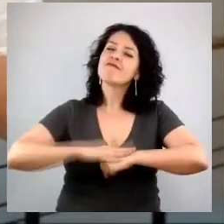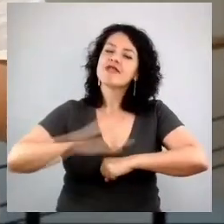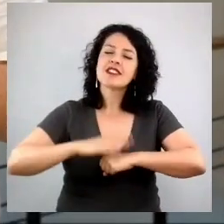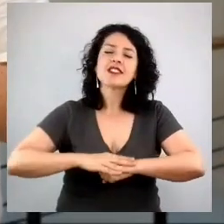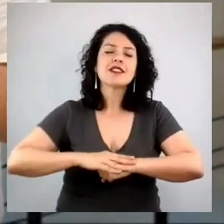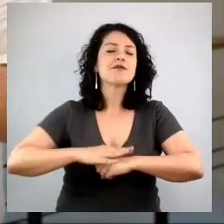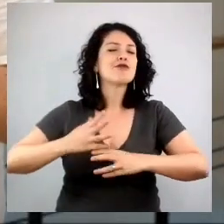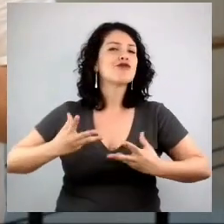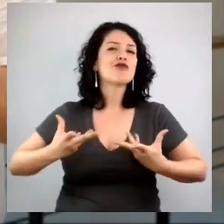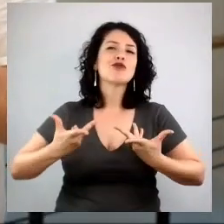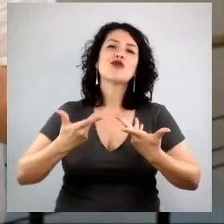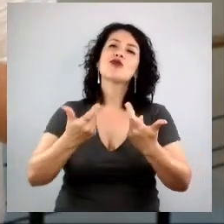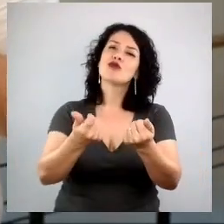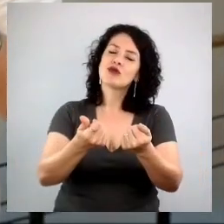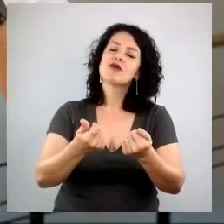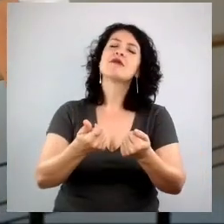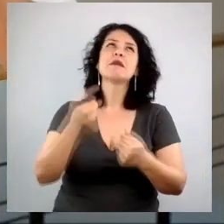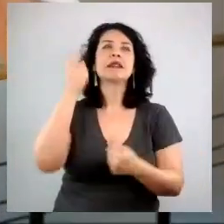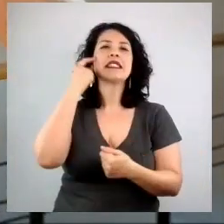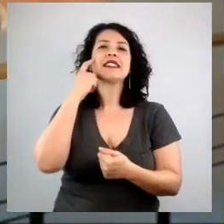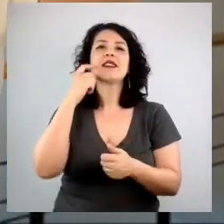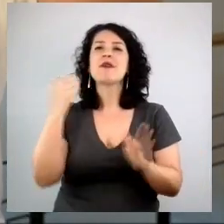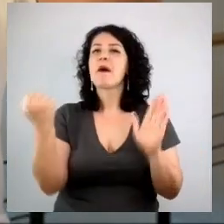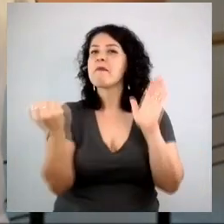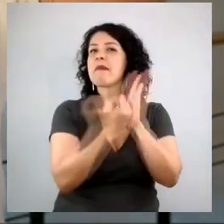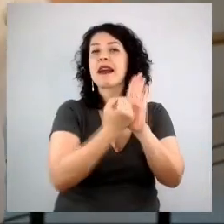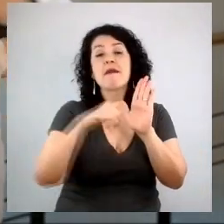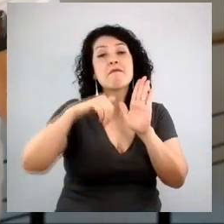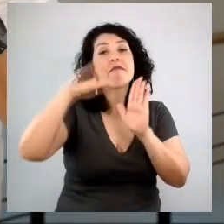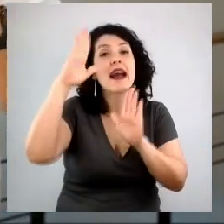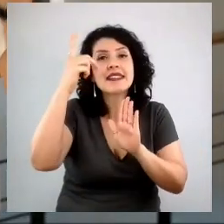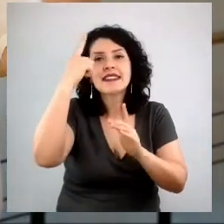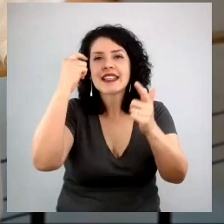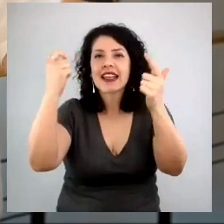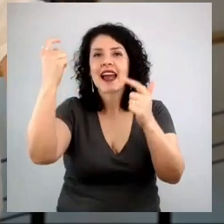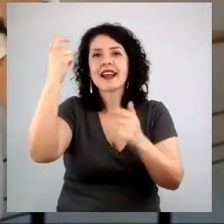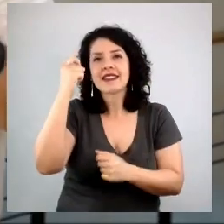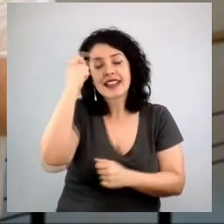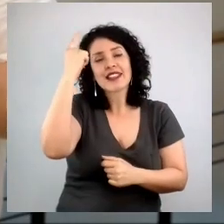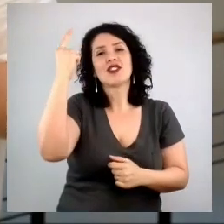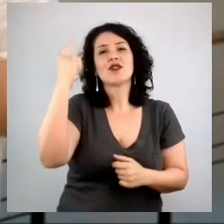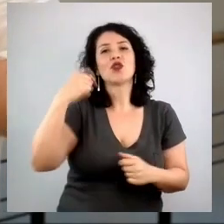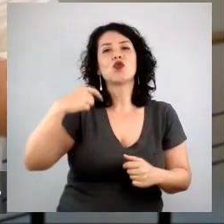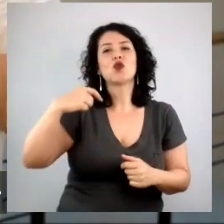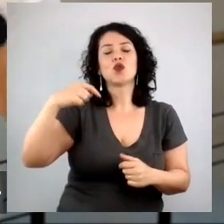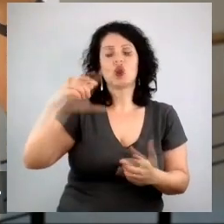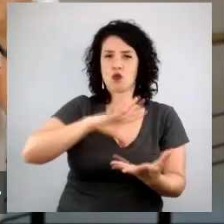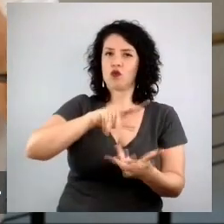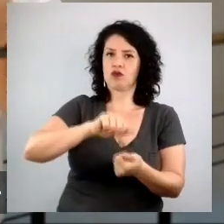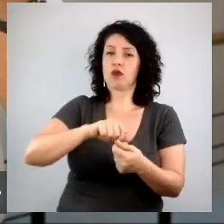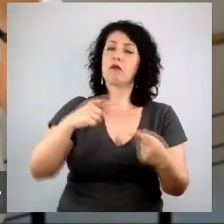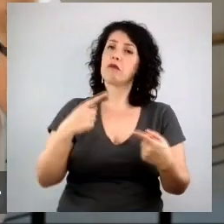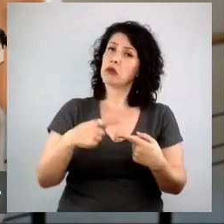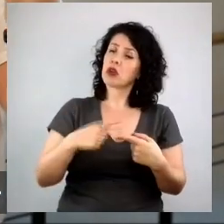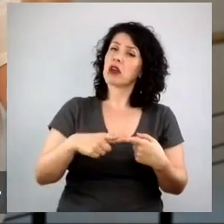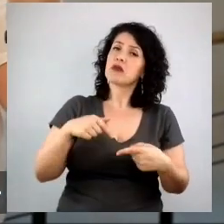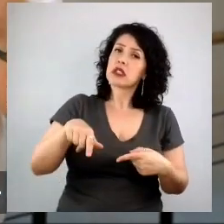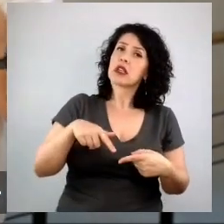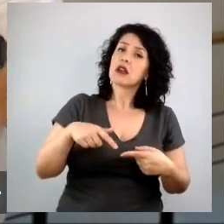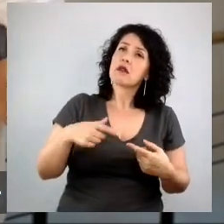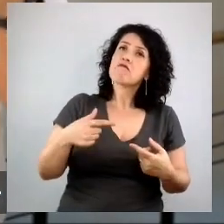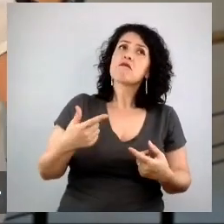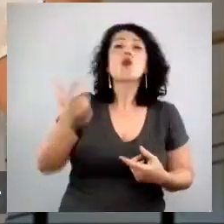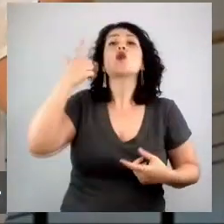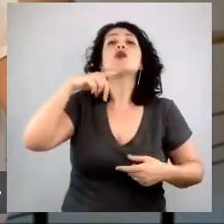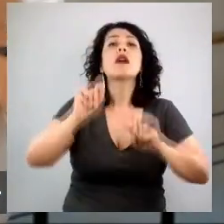em Cannes como a marca mais criativa do mundo. Porque realmente você consegue abrir as portas de ideias e de criatividade